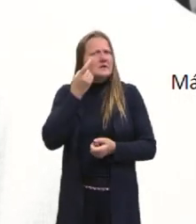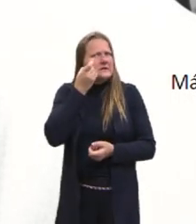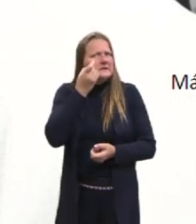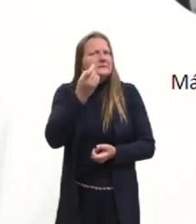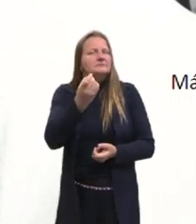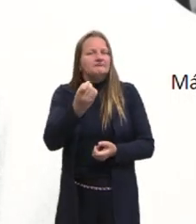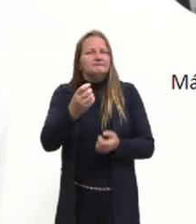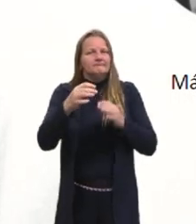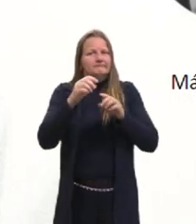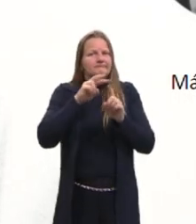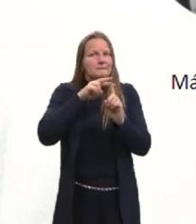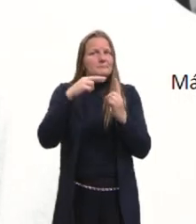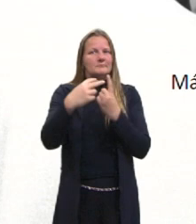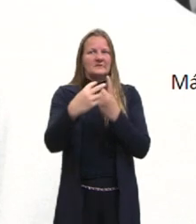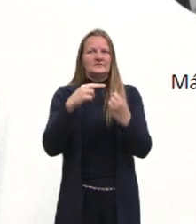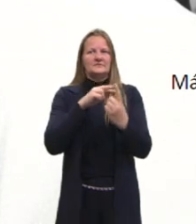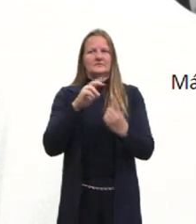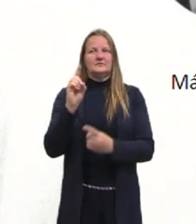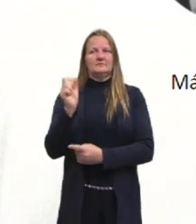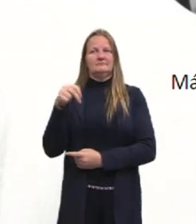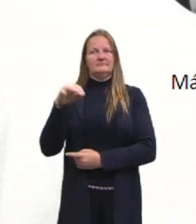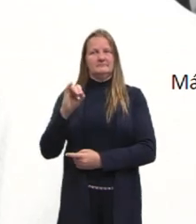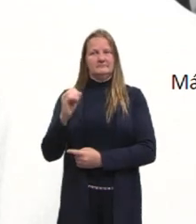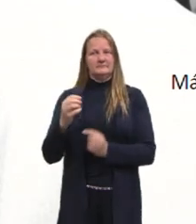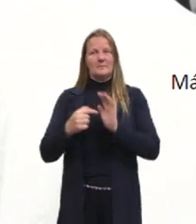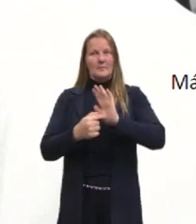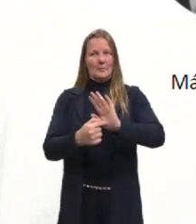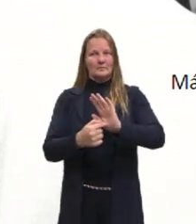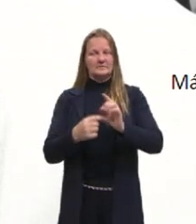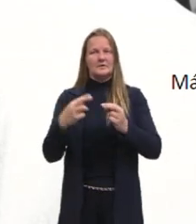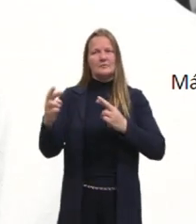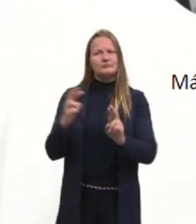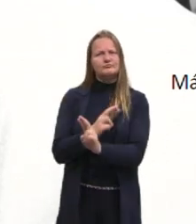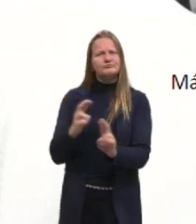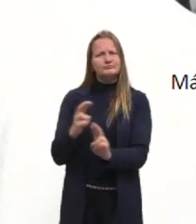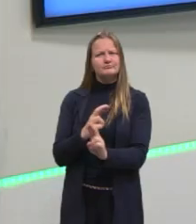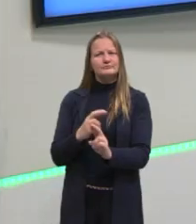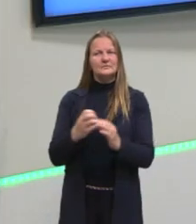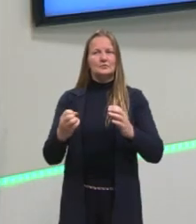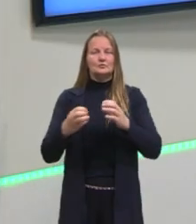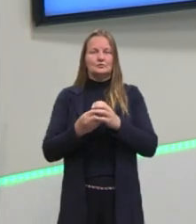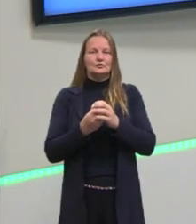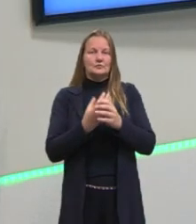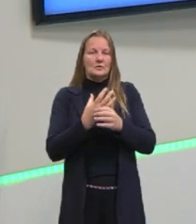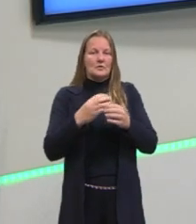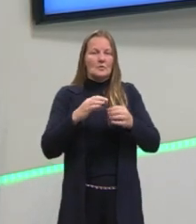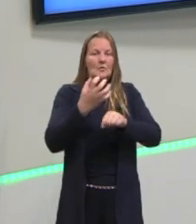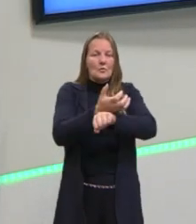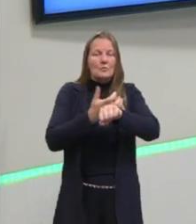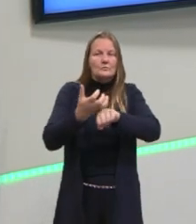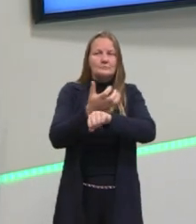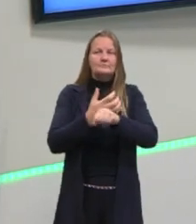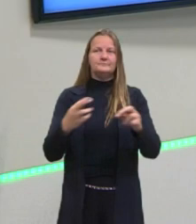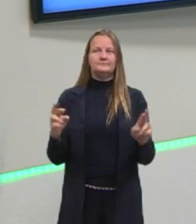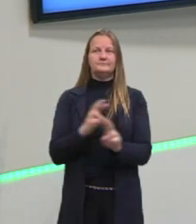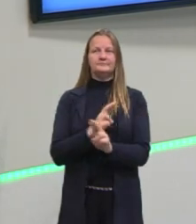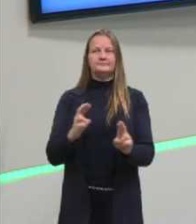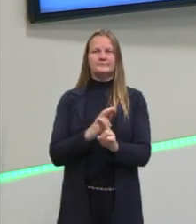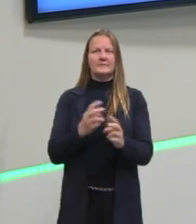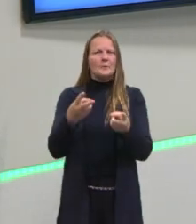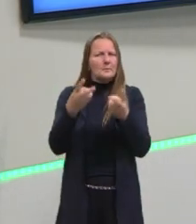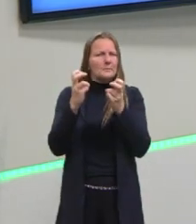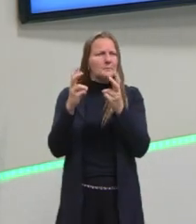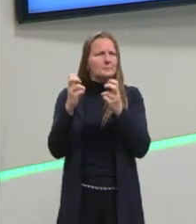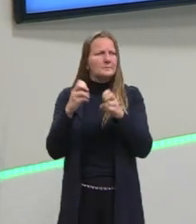essa fala que a Prof. Dani traz sobre a relação que se cria entre as áreas e poder perceber aqui que